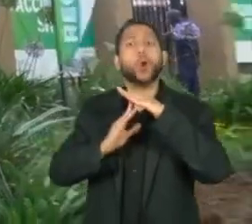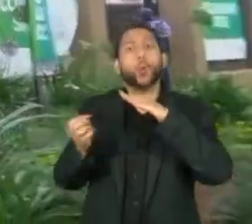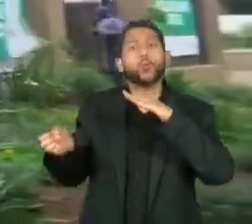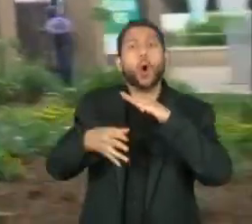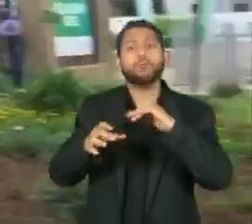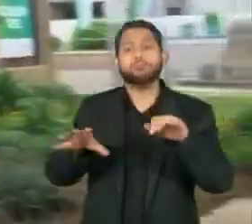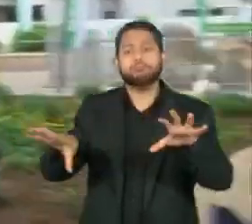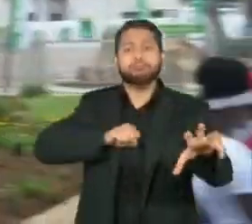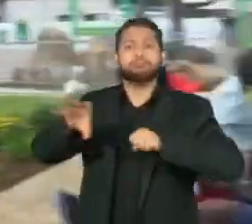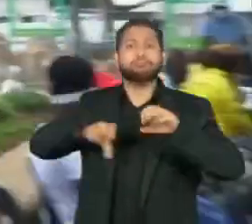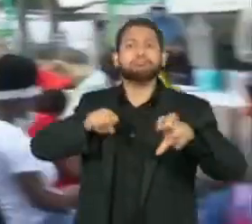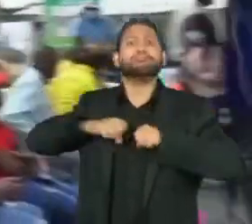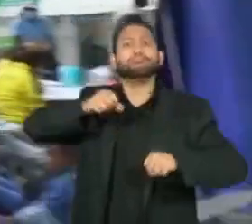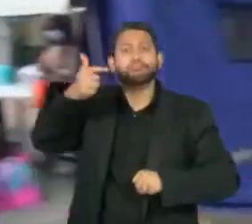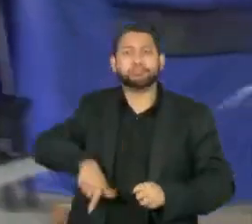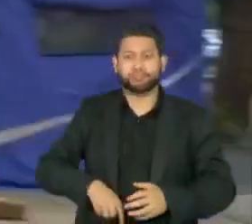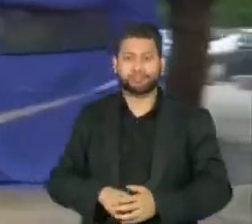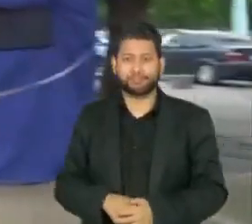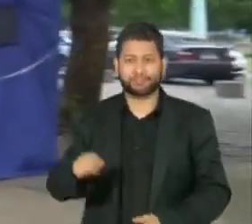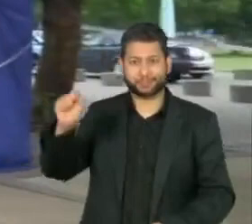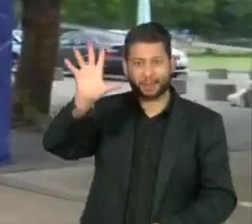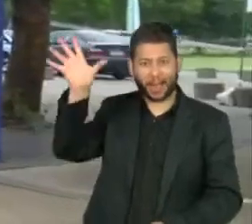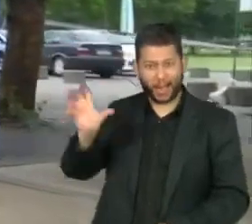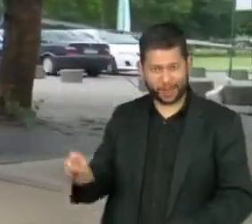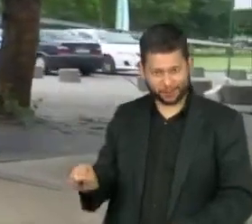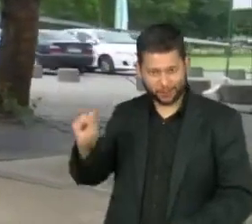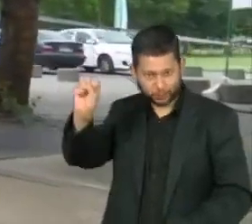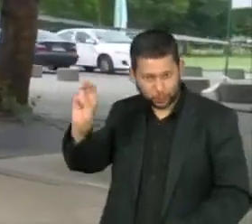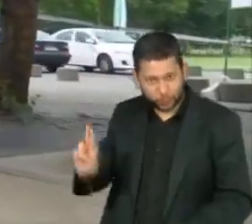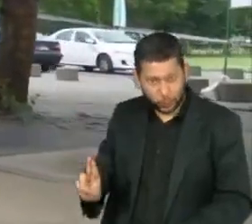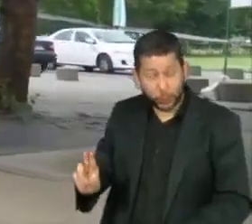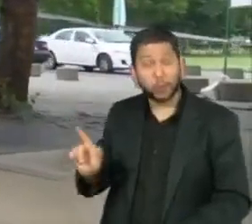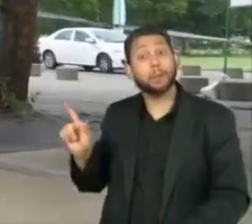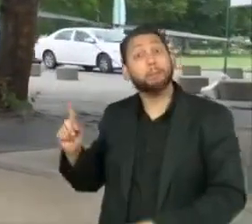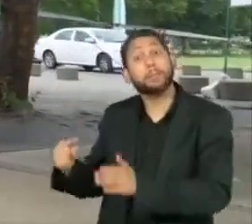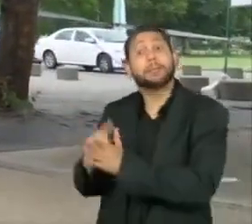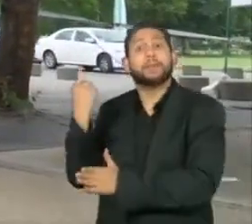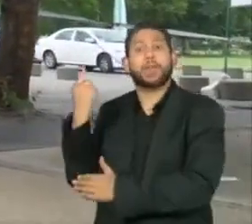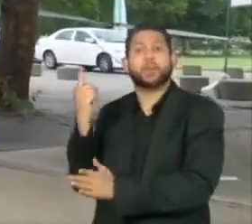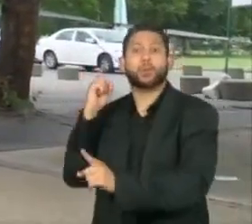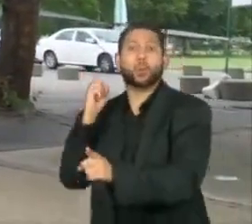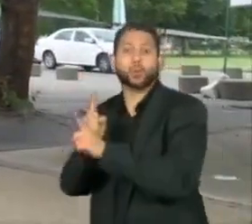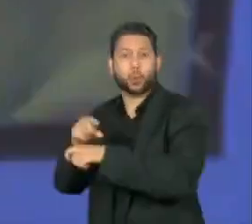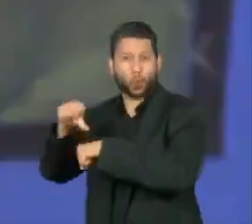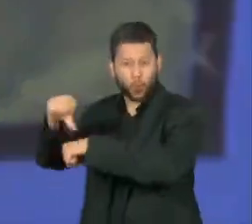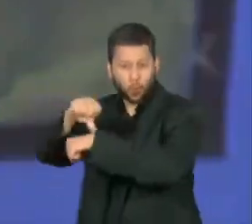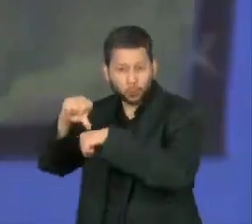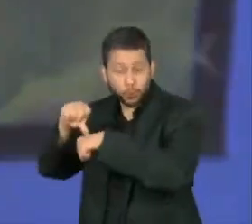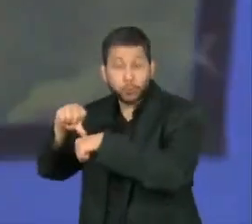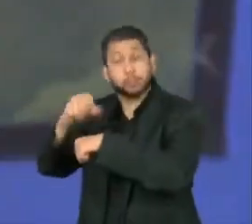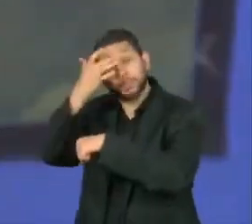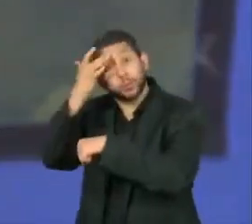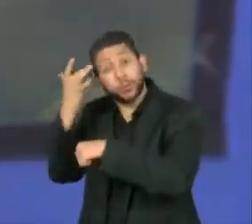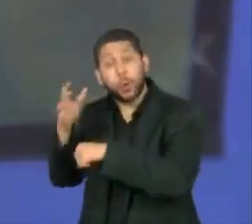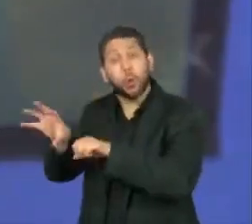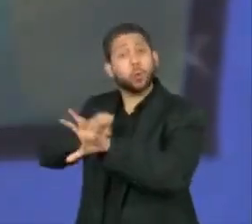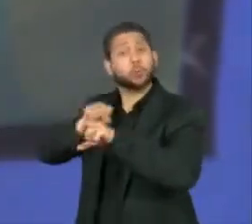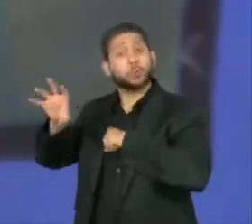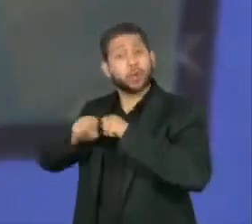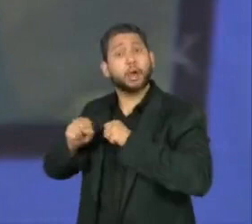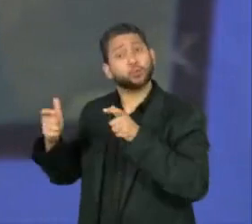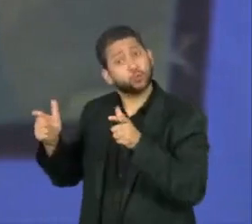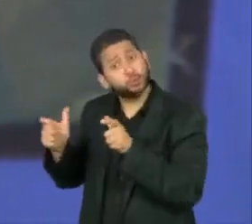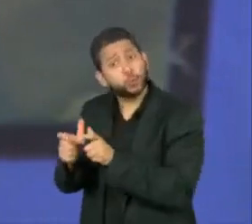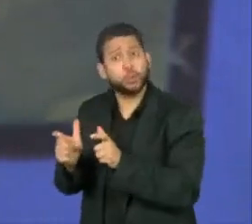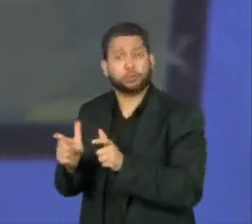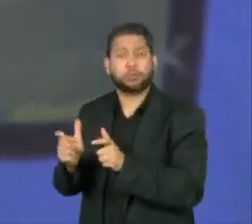África do Sul, onde a Ômicron foi identificada pela primeira vez, o número de novos contaminados diminuiu na última semana.